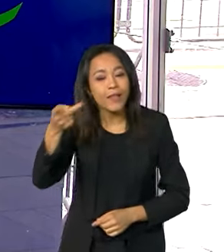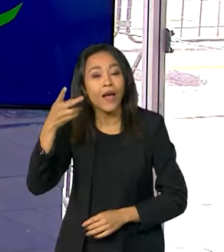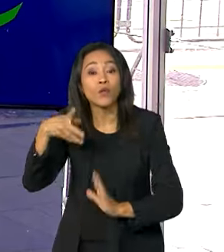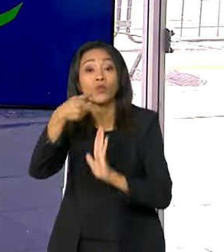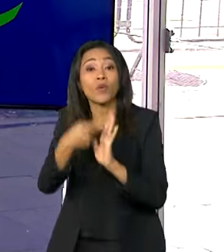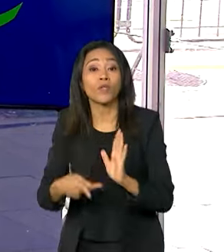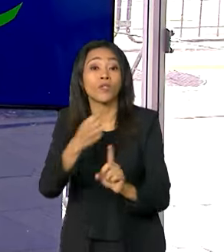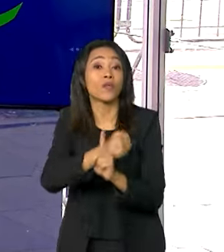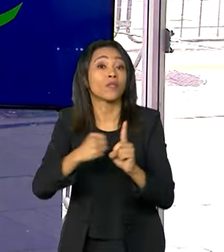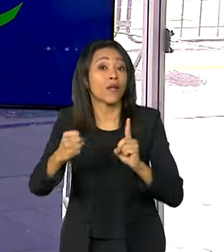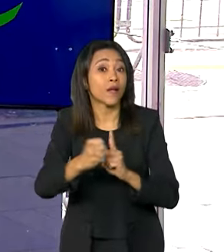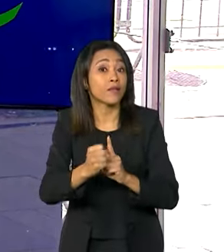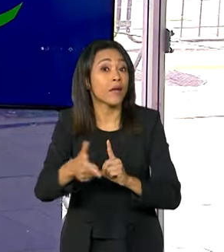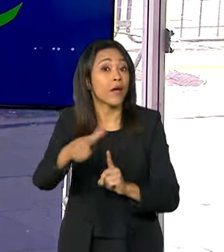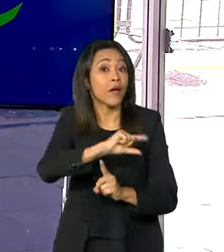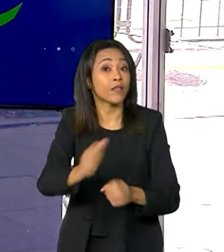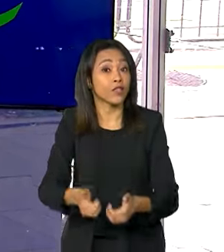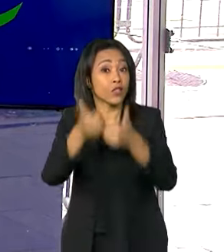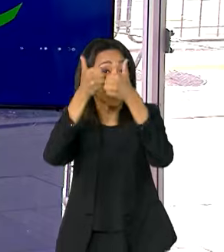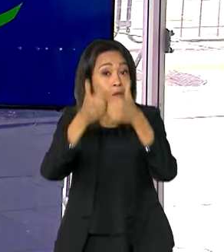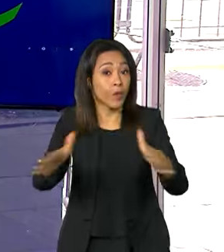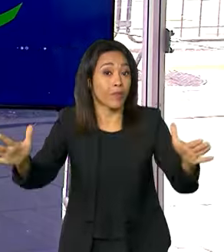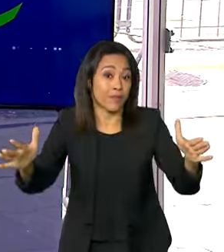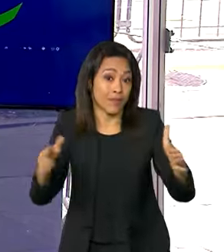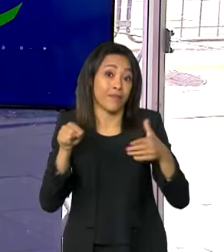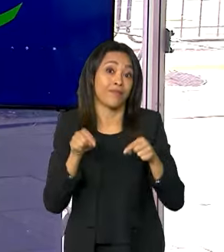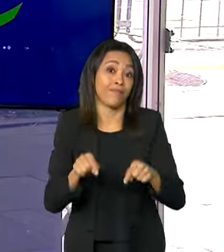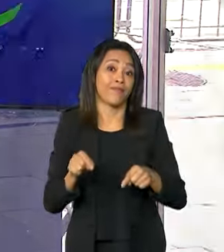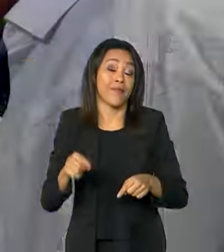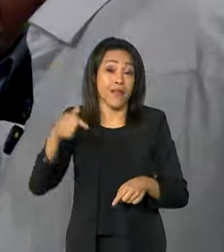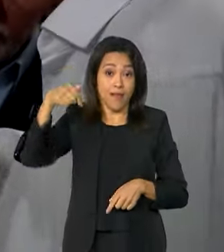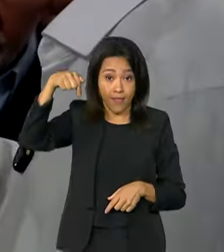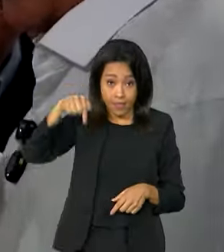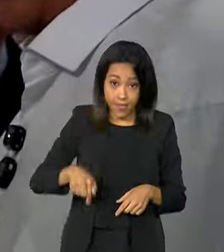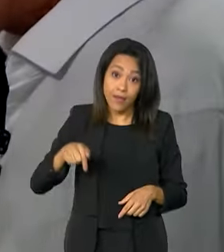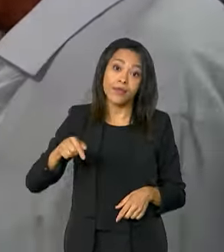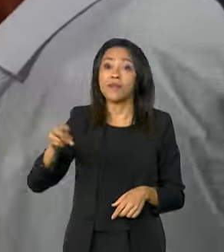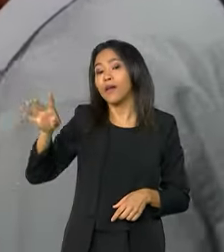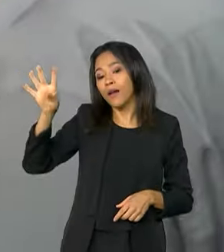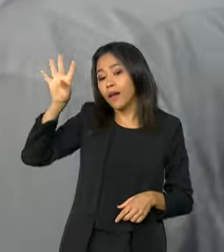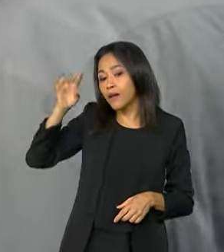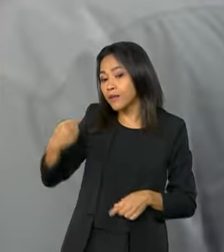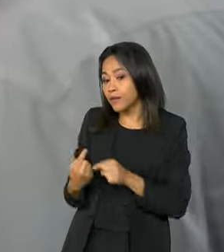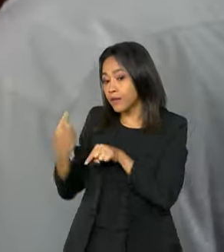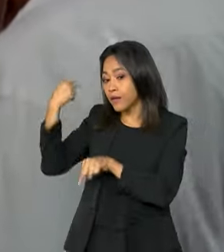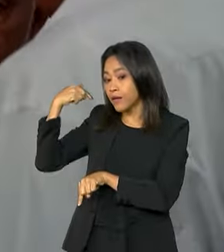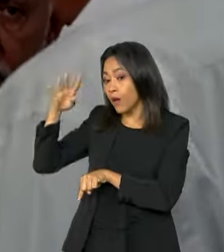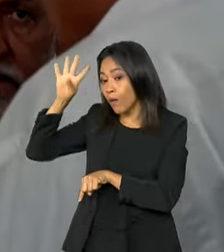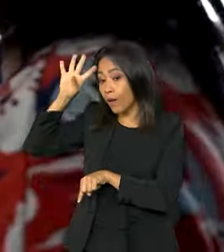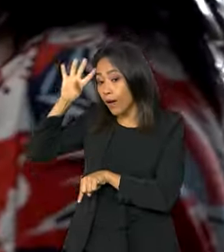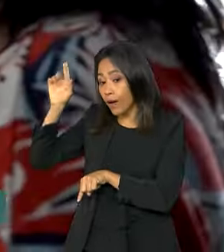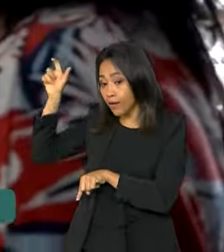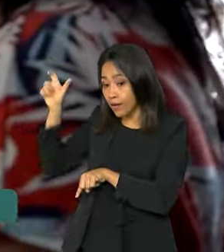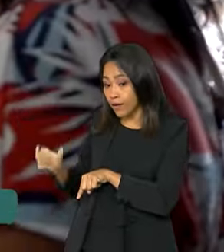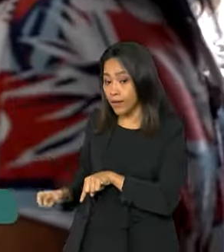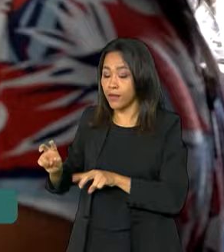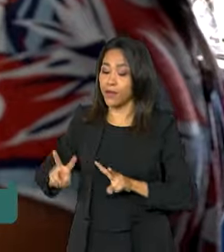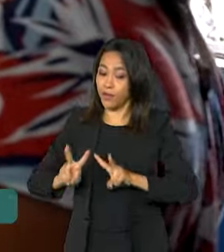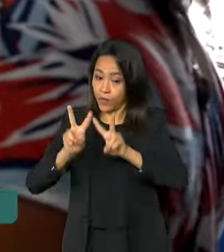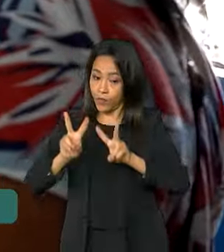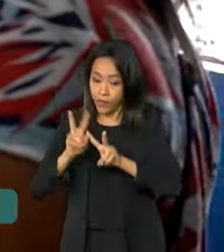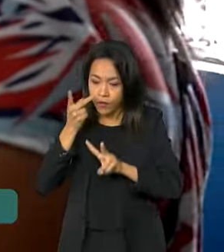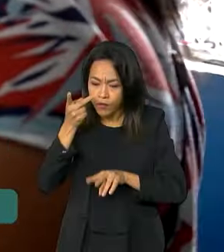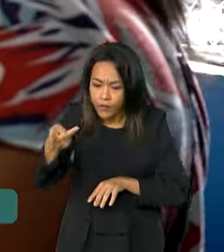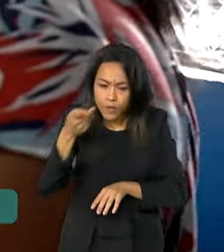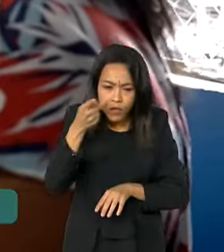antes da realização do G20 Social. Nessa quarta-feira, o Wellington Dias fez visitas a instituições e projetos